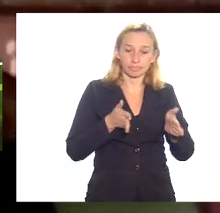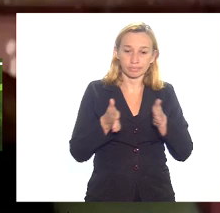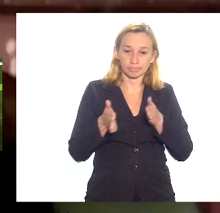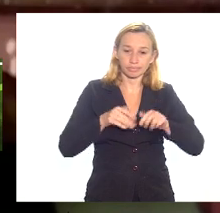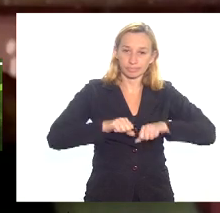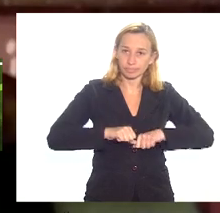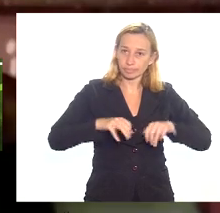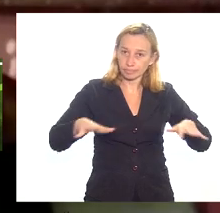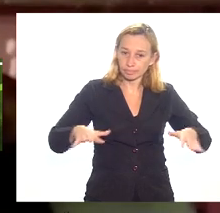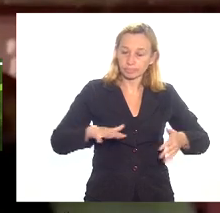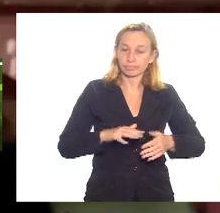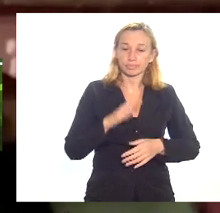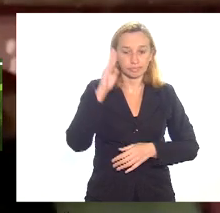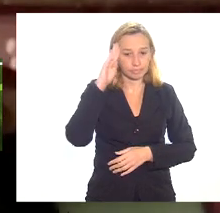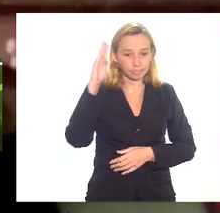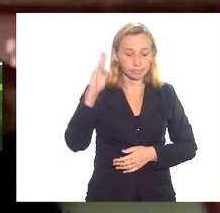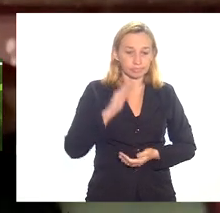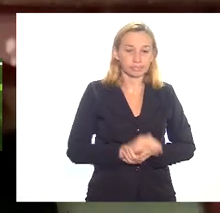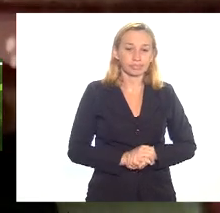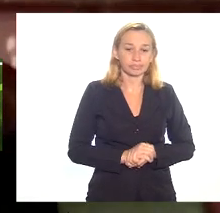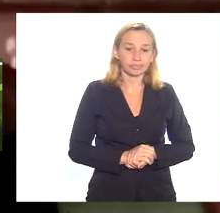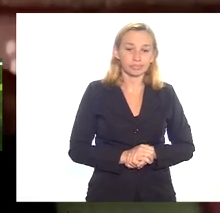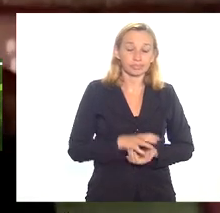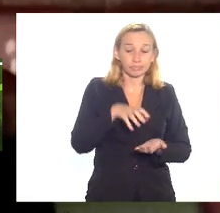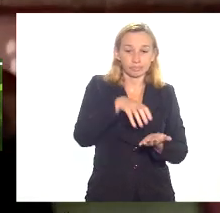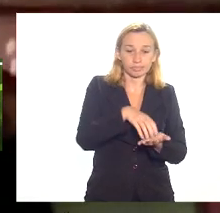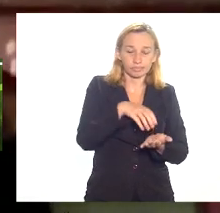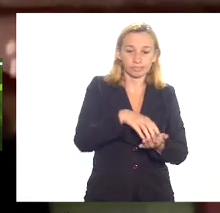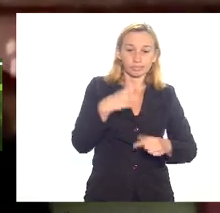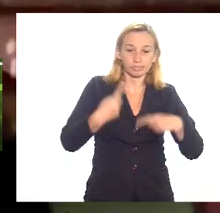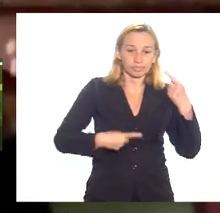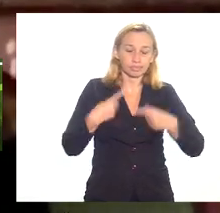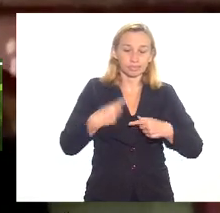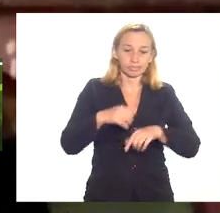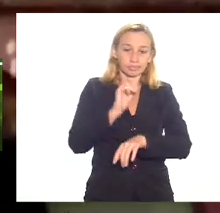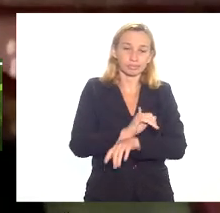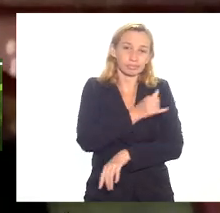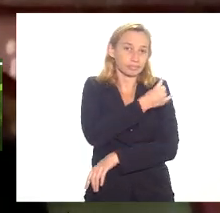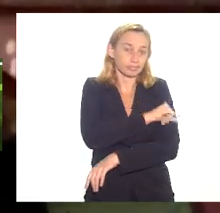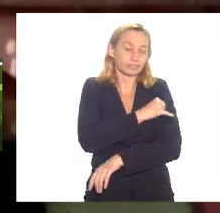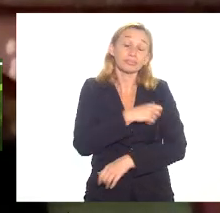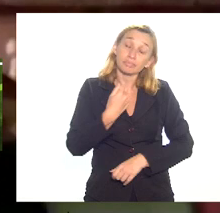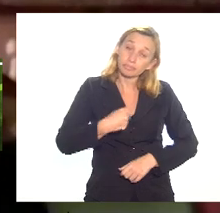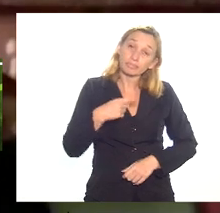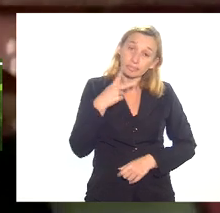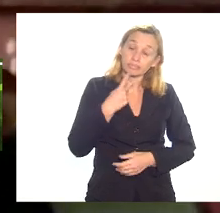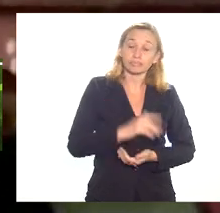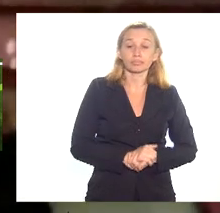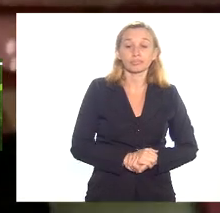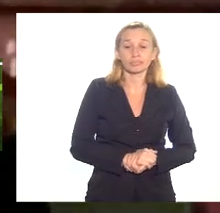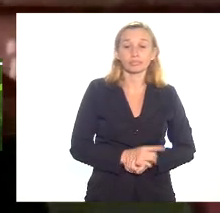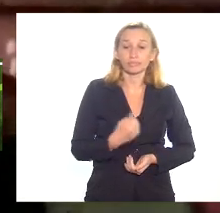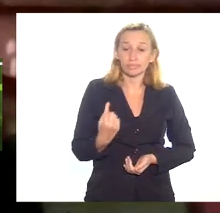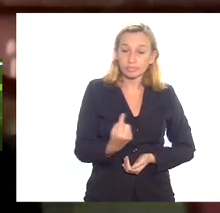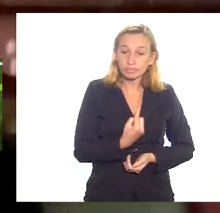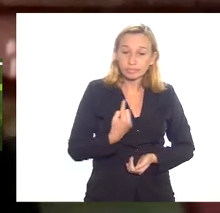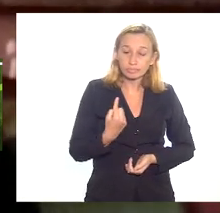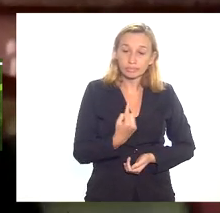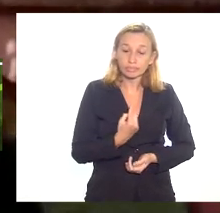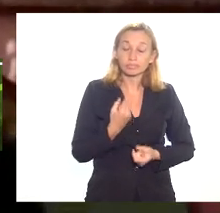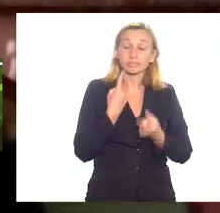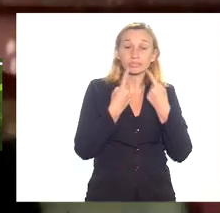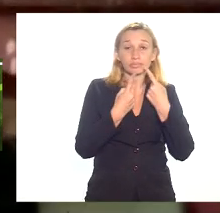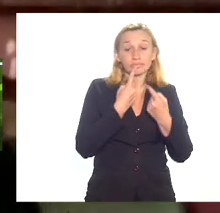pandêmico principalmente em ser o centro da política do estado do Rio de Janeiro a gente precisa dizer isso somos nós que estamos